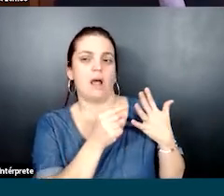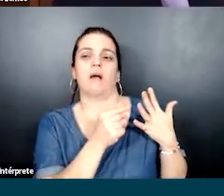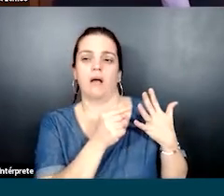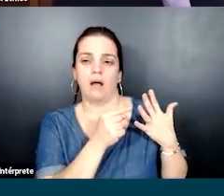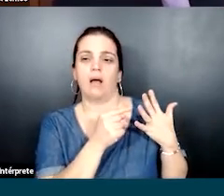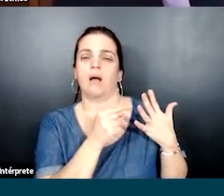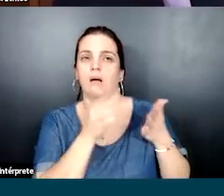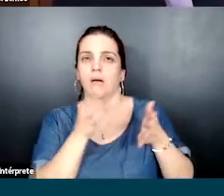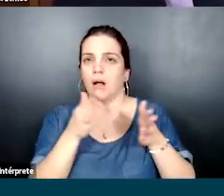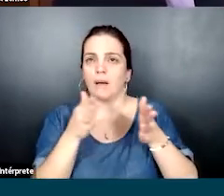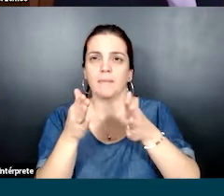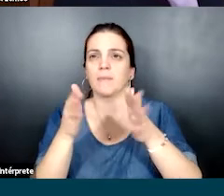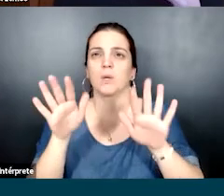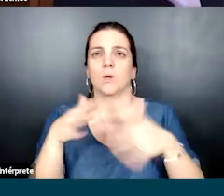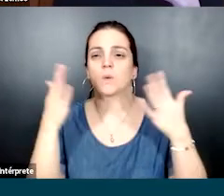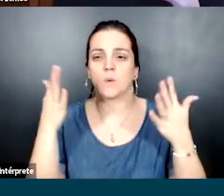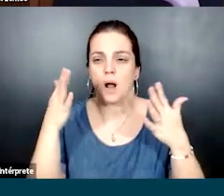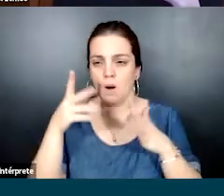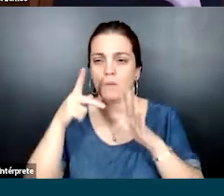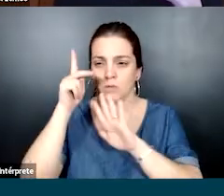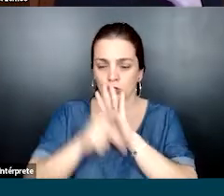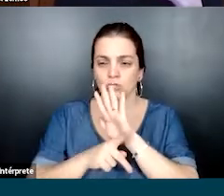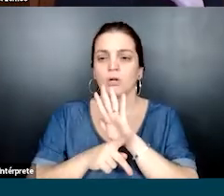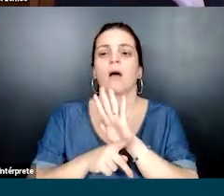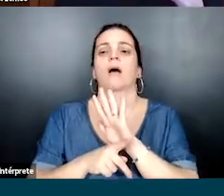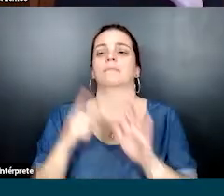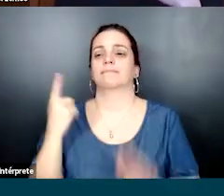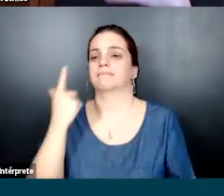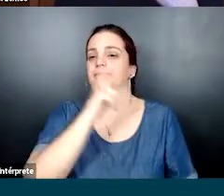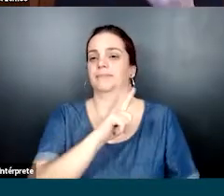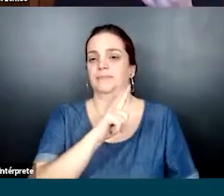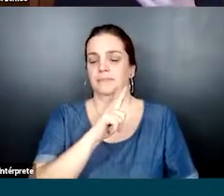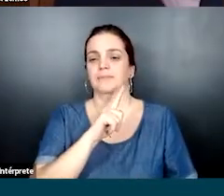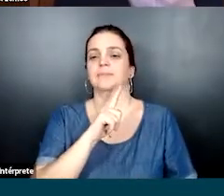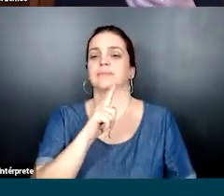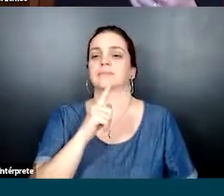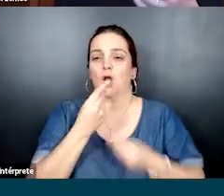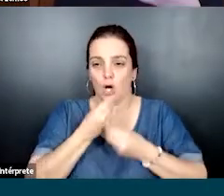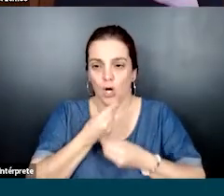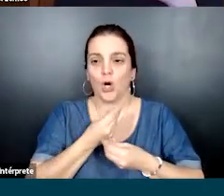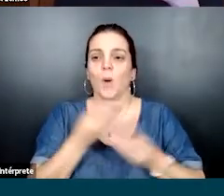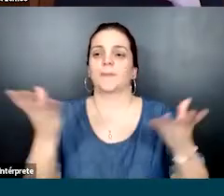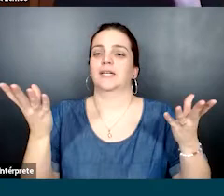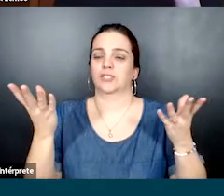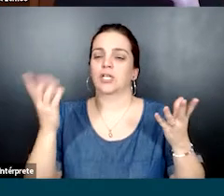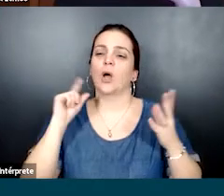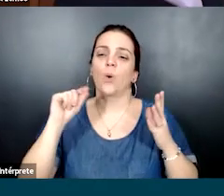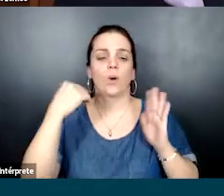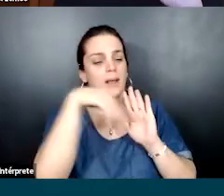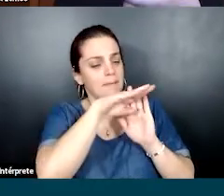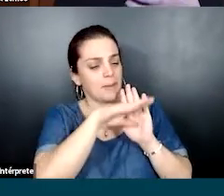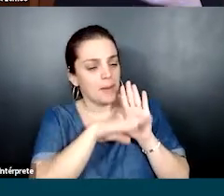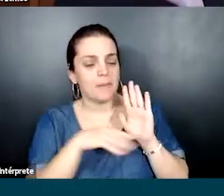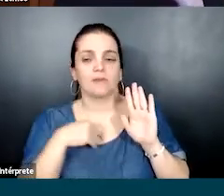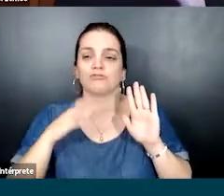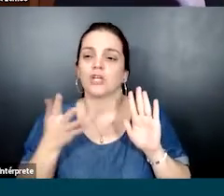fato, em relação a qual que o norte desse projeto, enfim, qual é nosso cenário, aí, sim, a gente parte para o momento de compartilhar, né? O